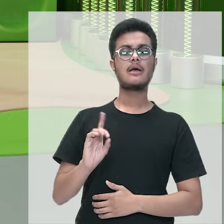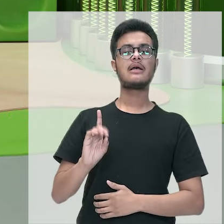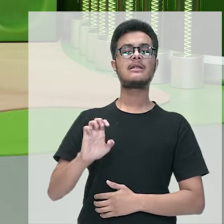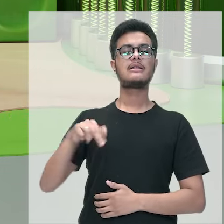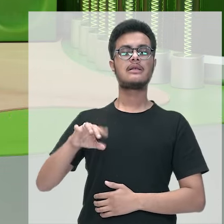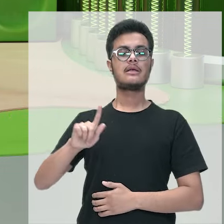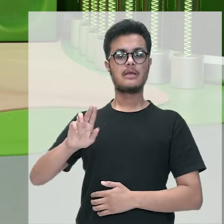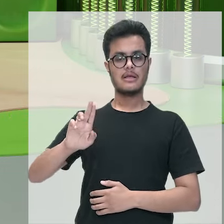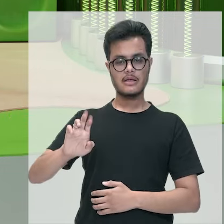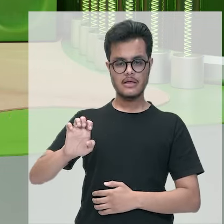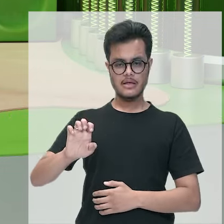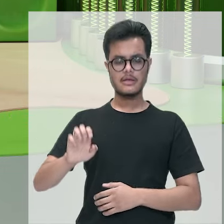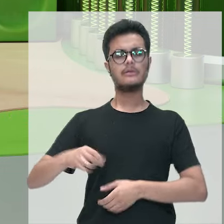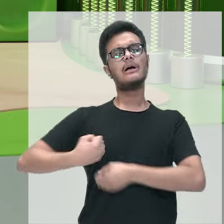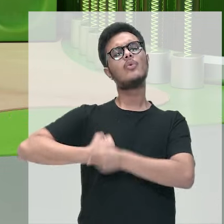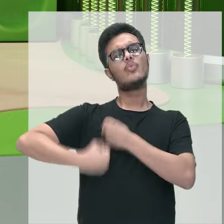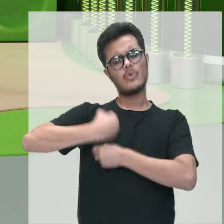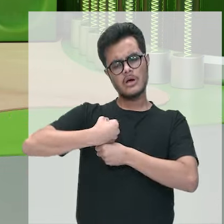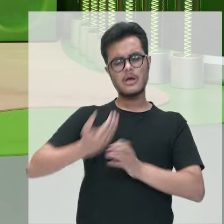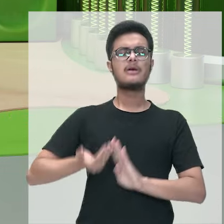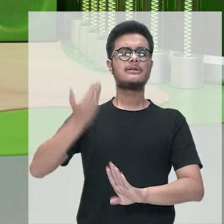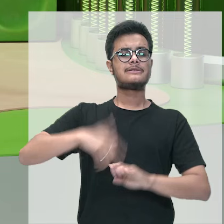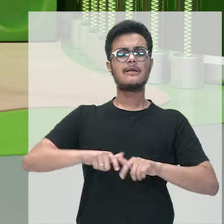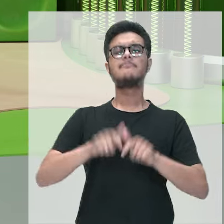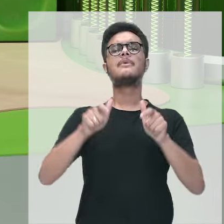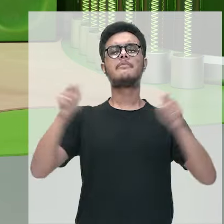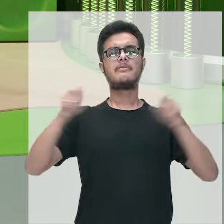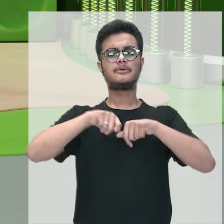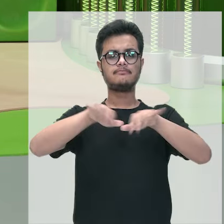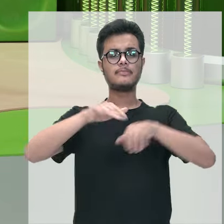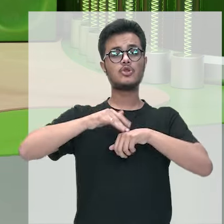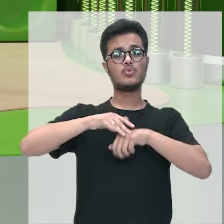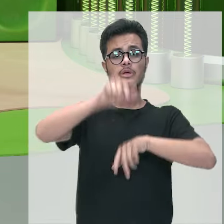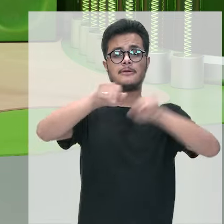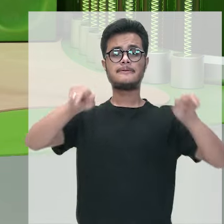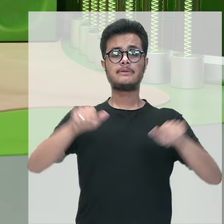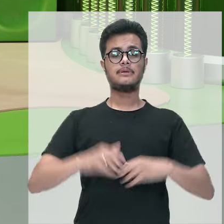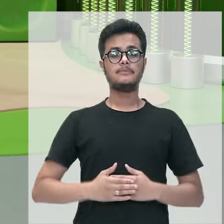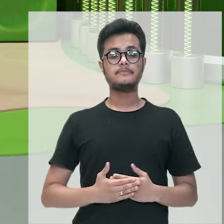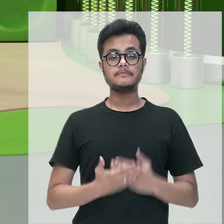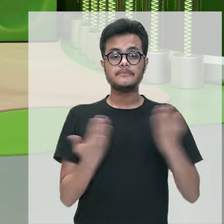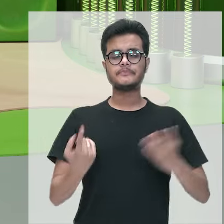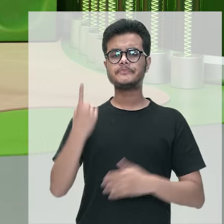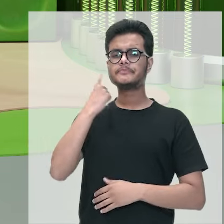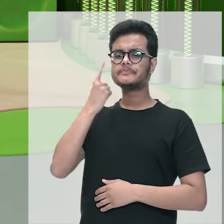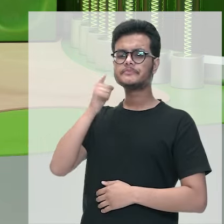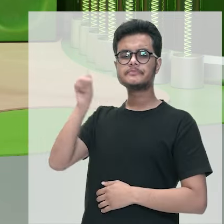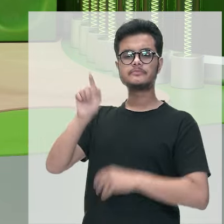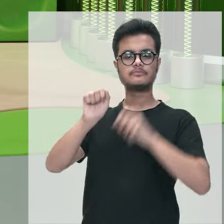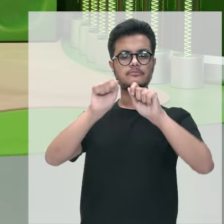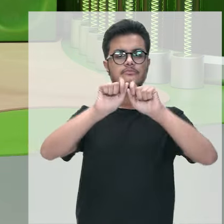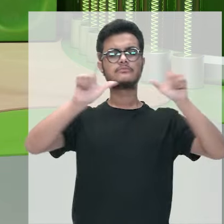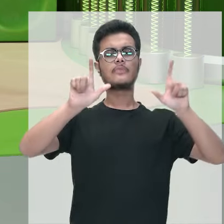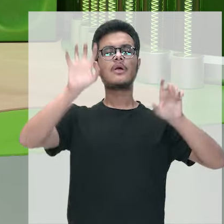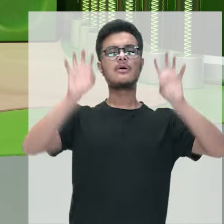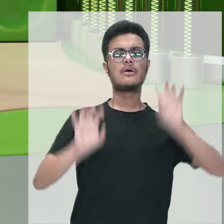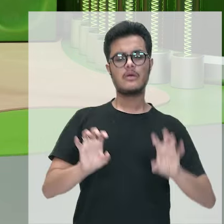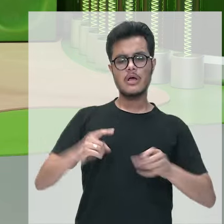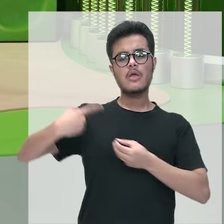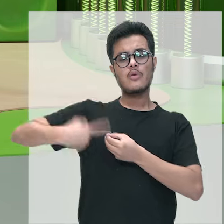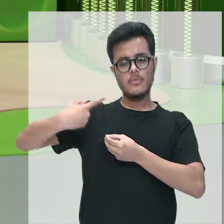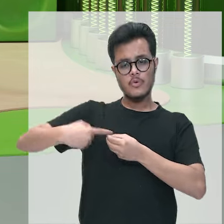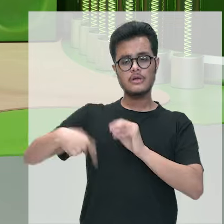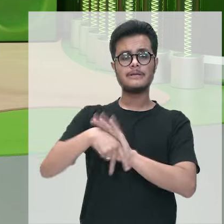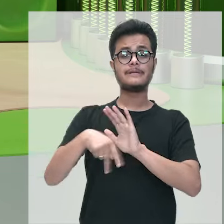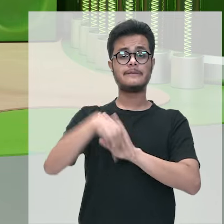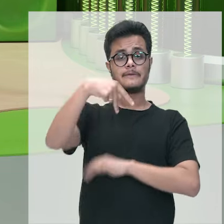meses, nos últimos anos, aumentado aí os casos. Você observa aí no mapa que nós temos os diversos municípios